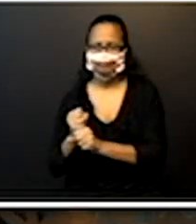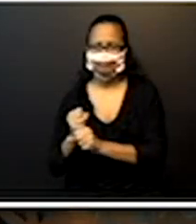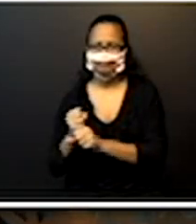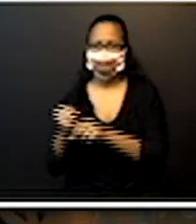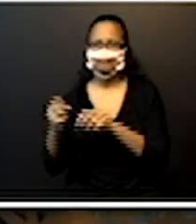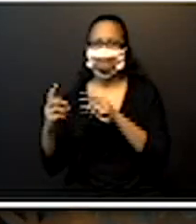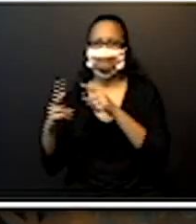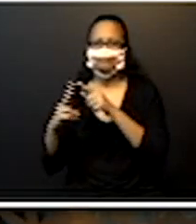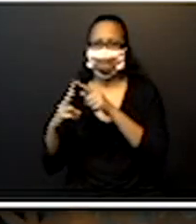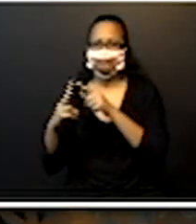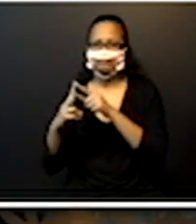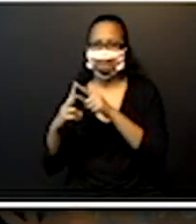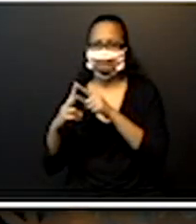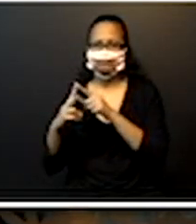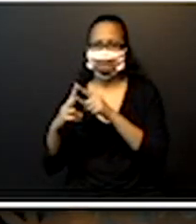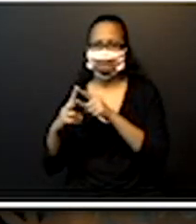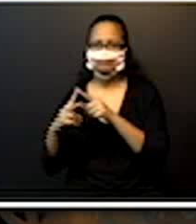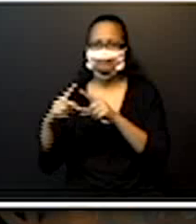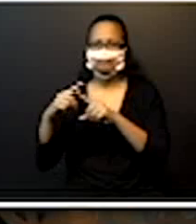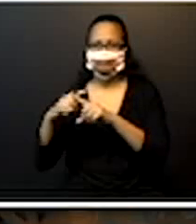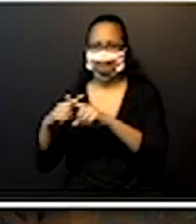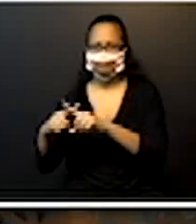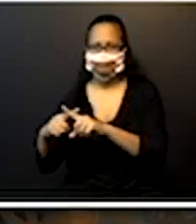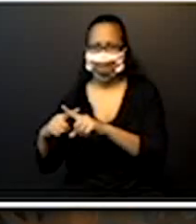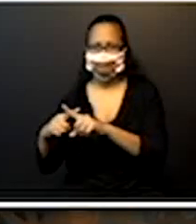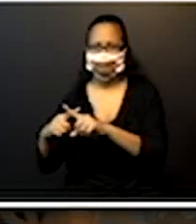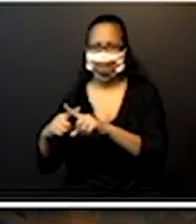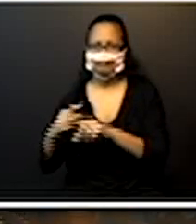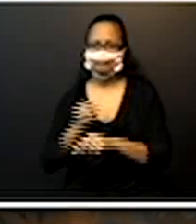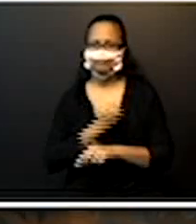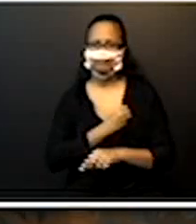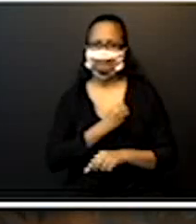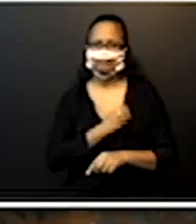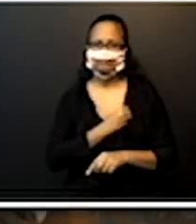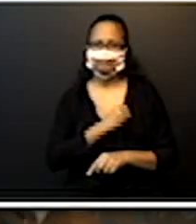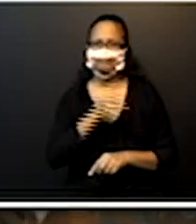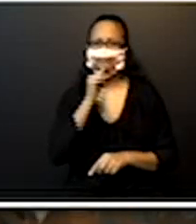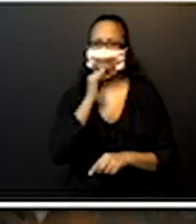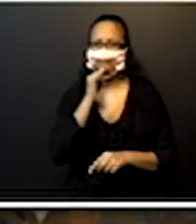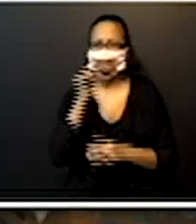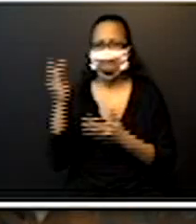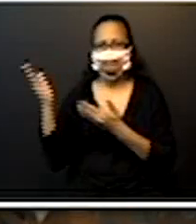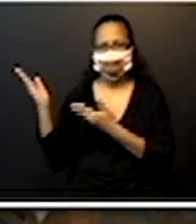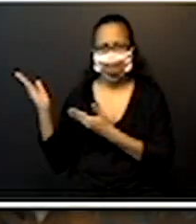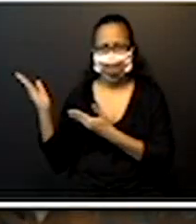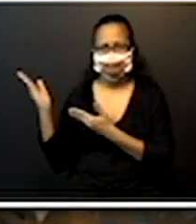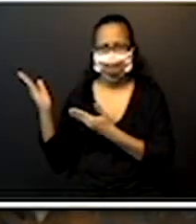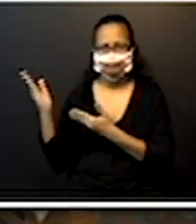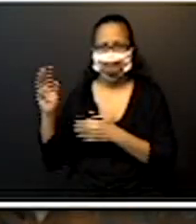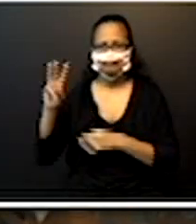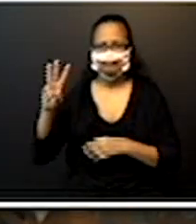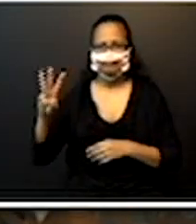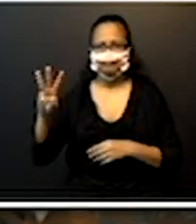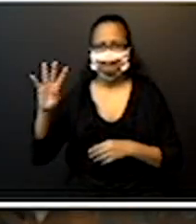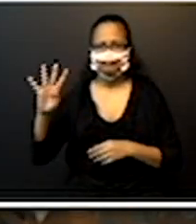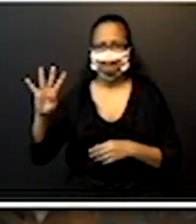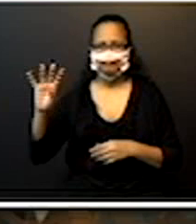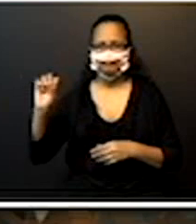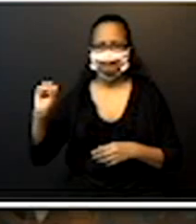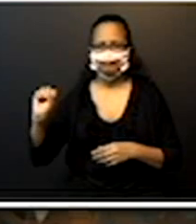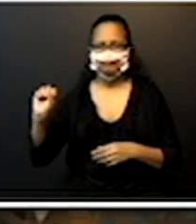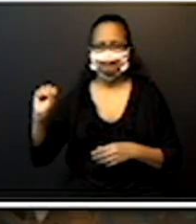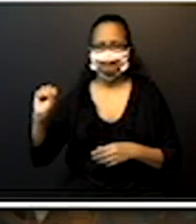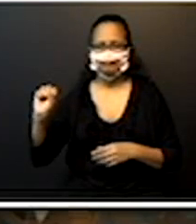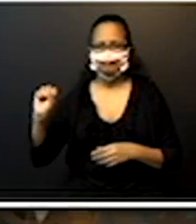é a multiplicação. Olha lá para o exemplo, vamos lá para a lousa, o mesmo número, 348.